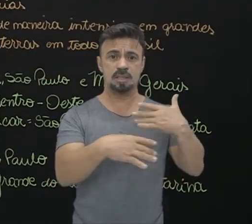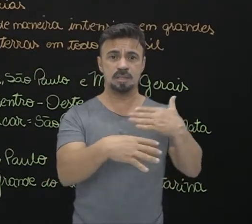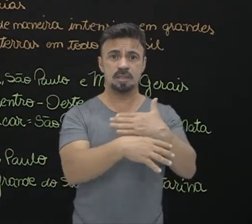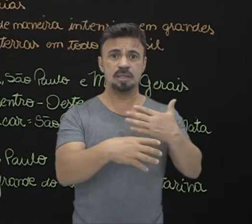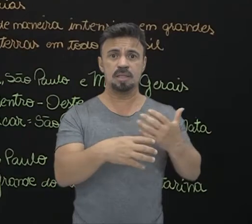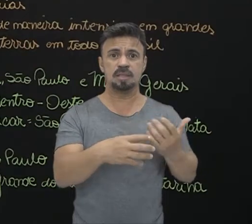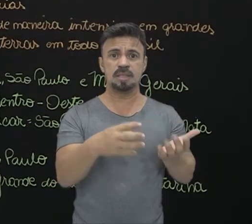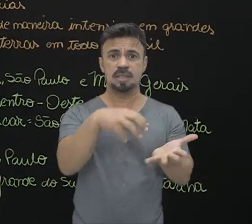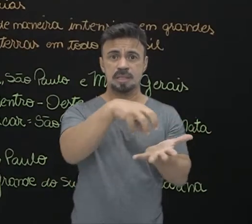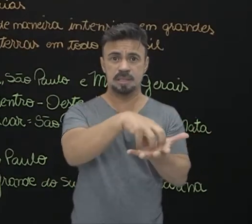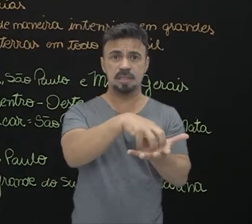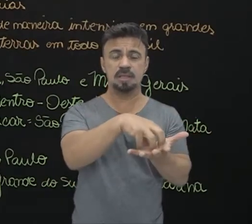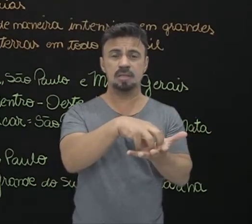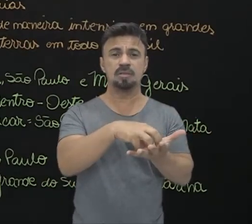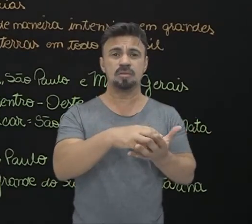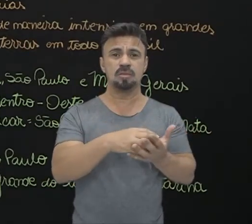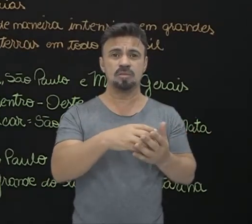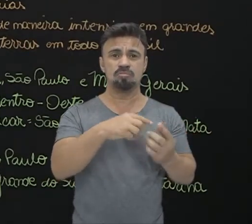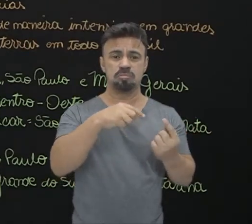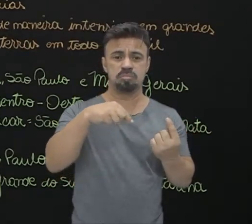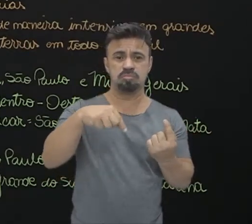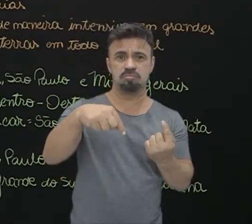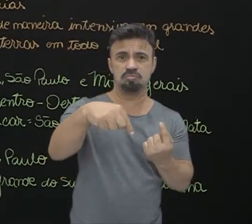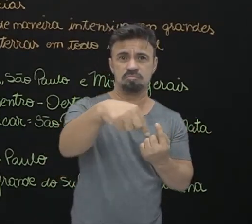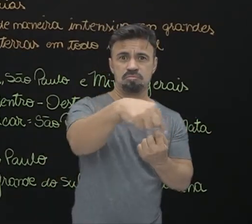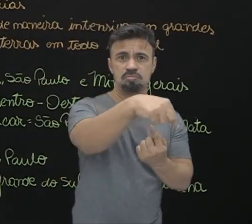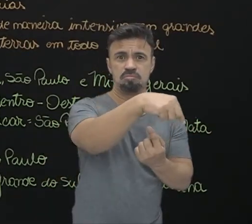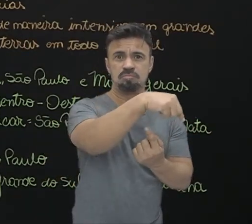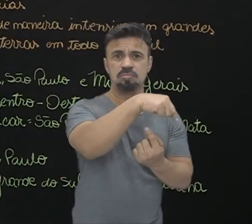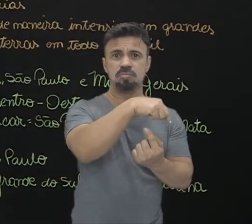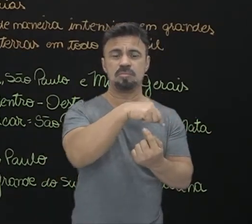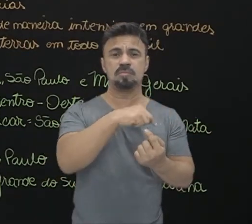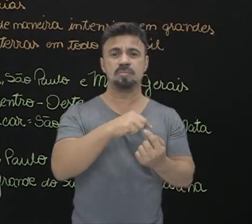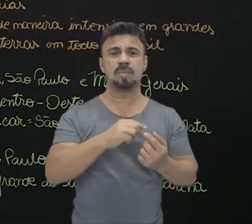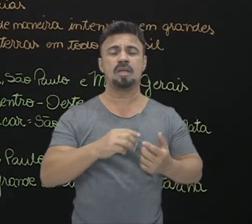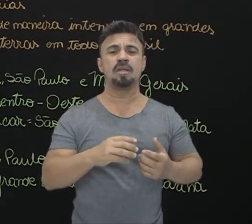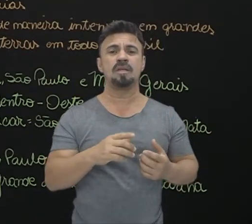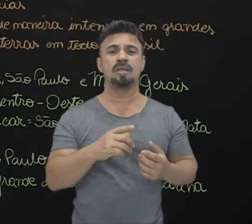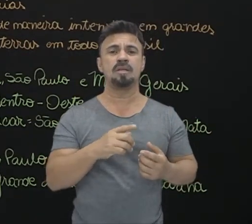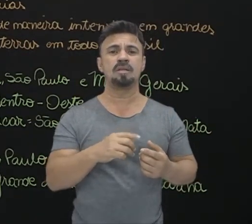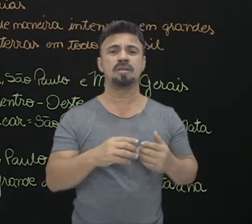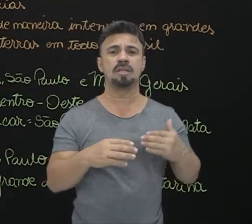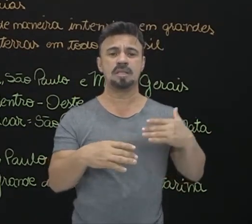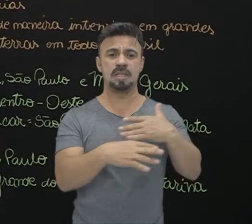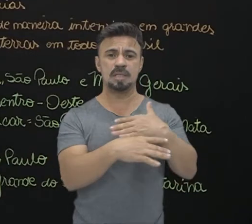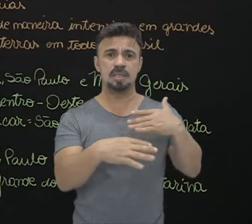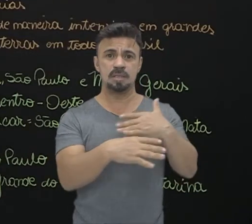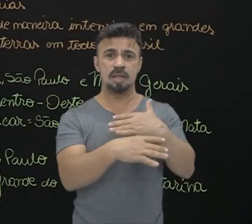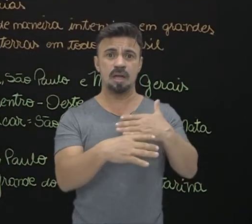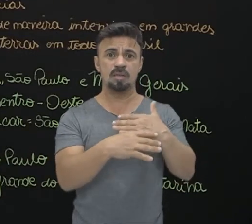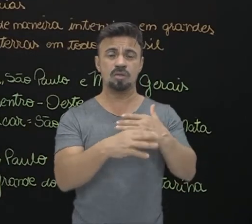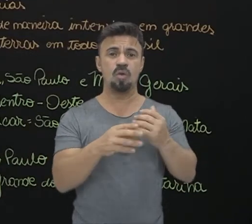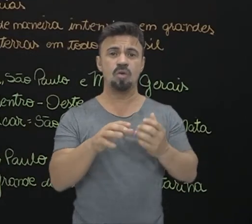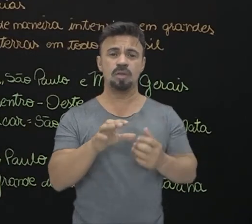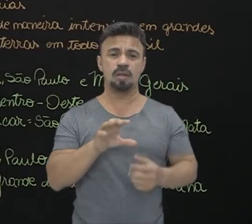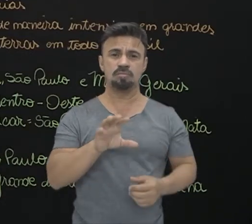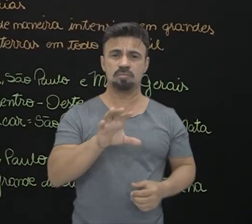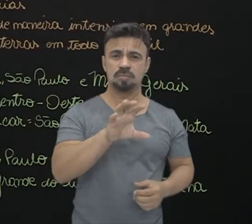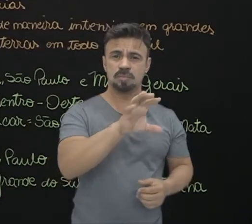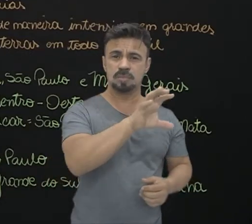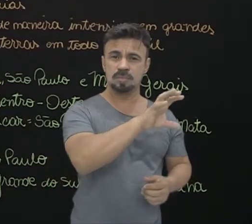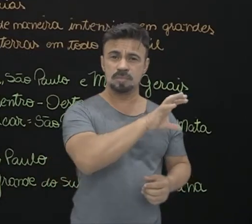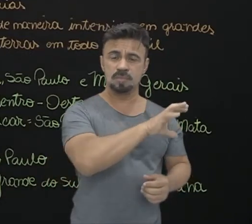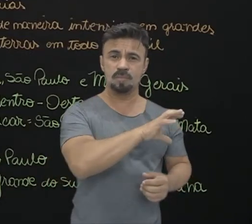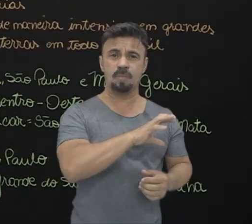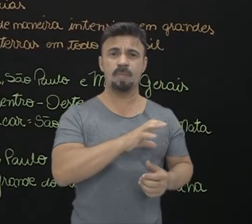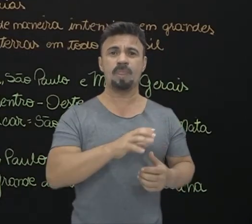nos chamados de cinturões verdes das grandes metrópoles. Então, toda a região metropolitana vai